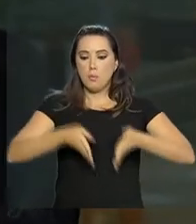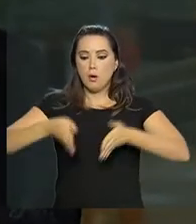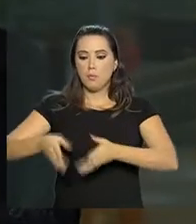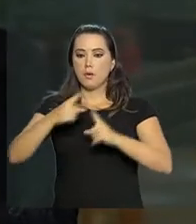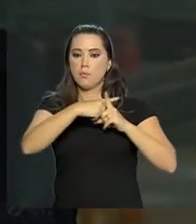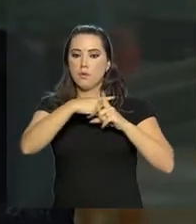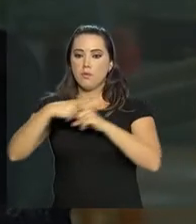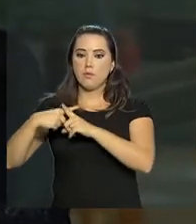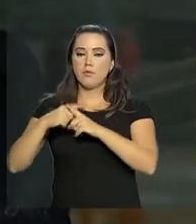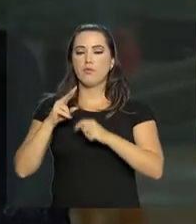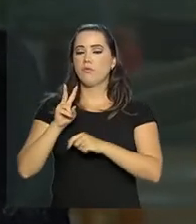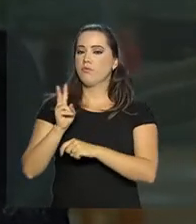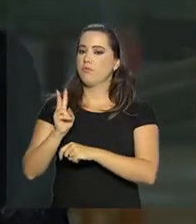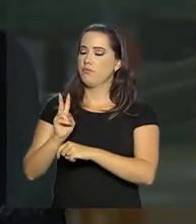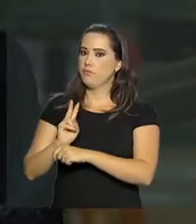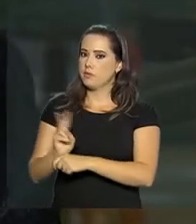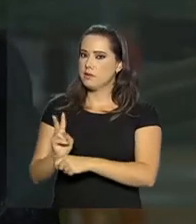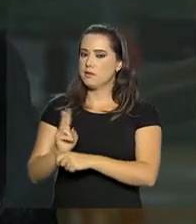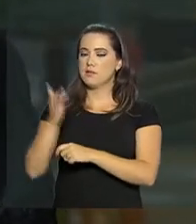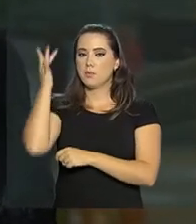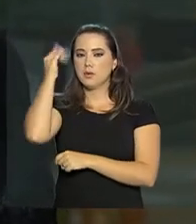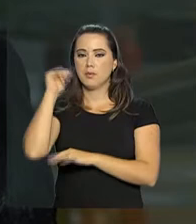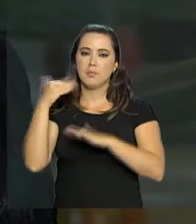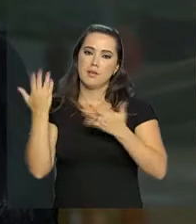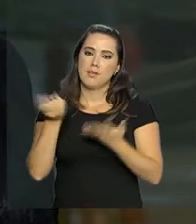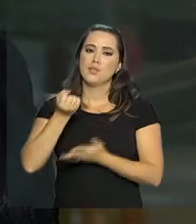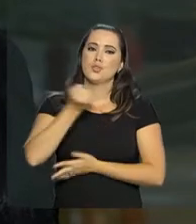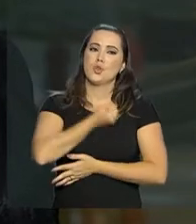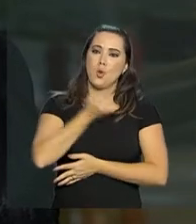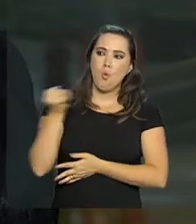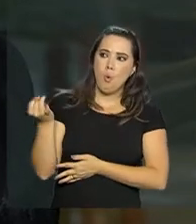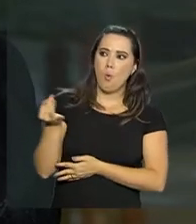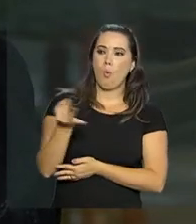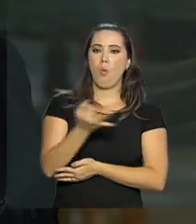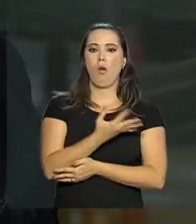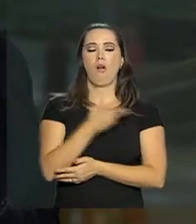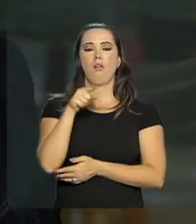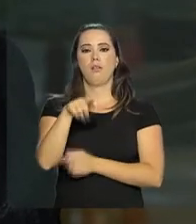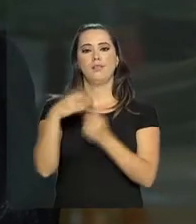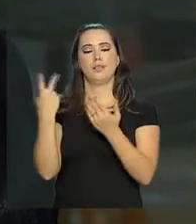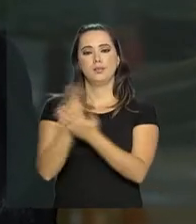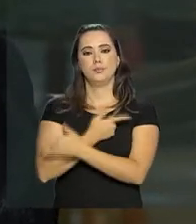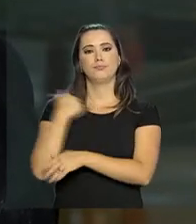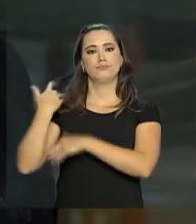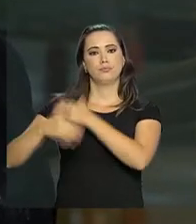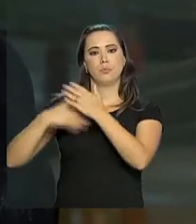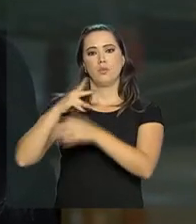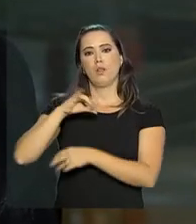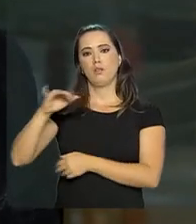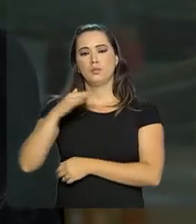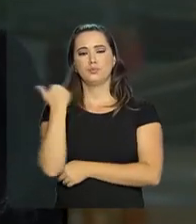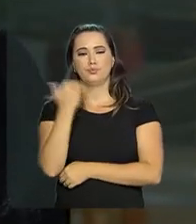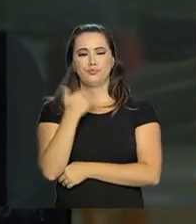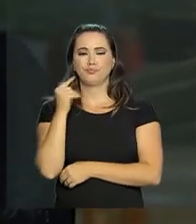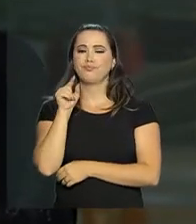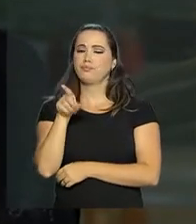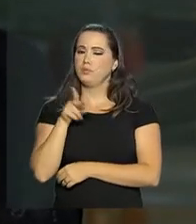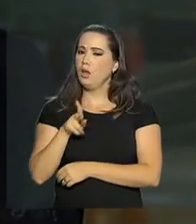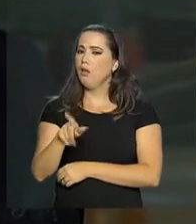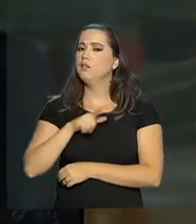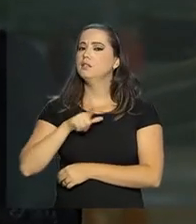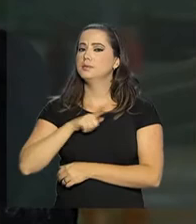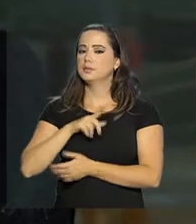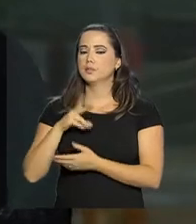tem dúvida de que, dada a realidade, dada a quantidade de denúncias e dada a prática das fiscalizações em dias de finados, a gente não tem